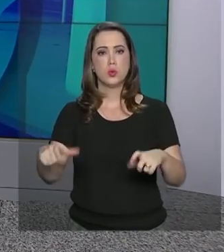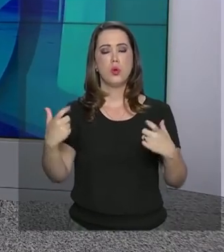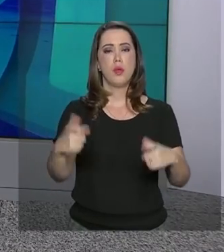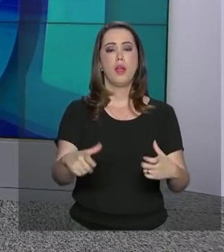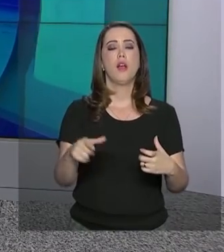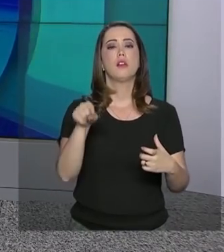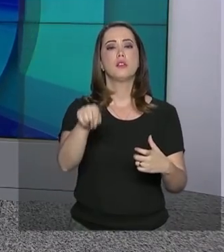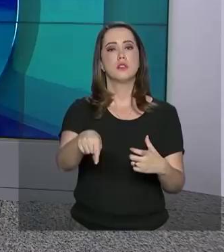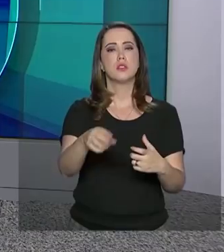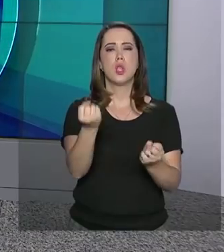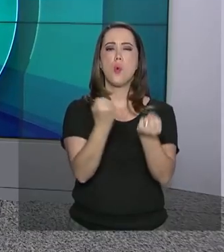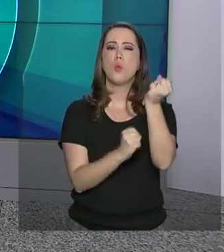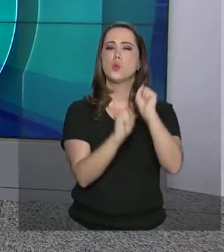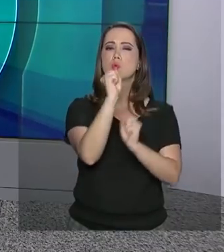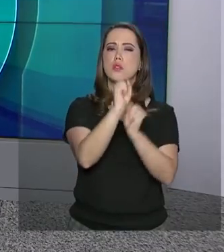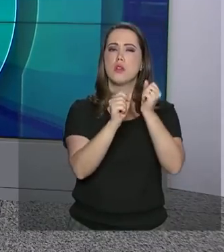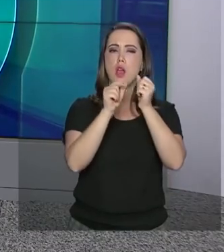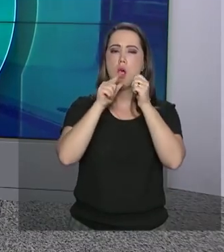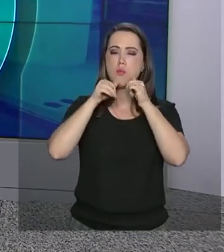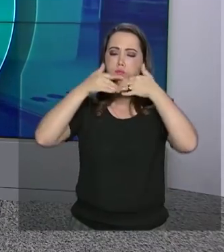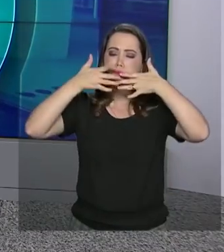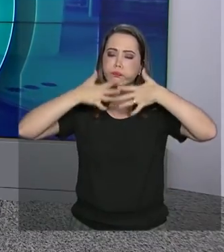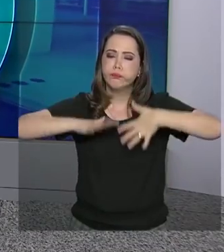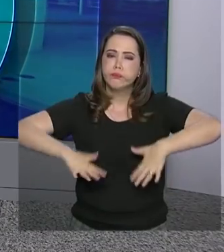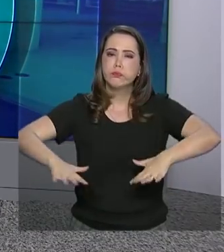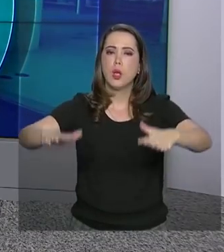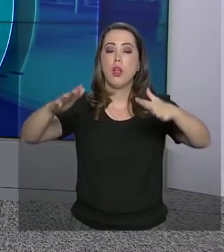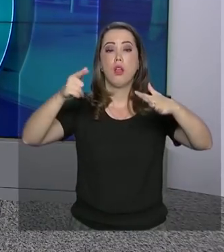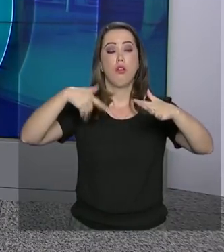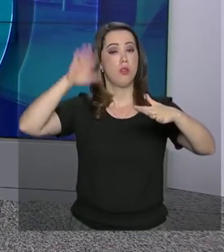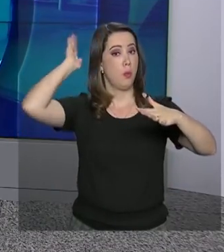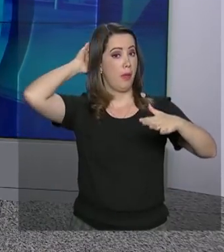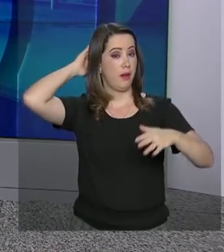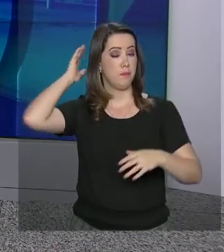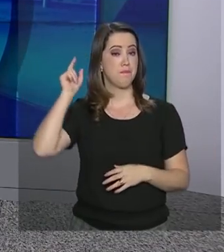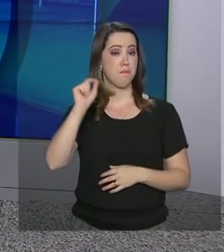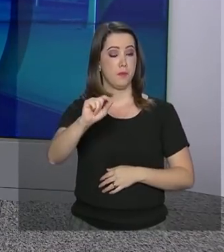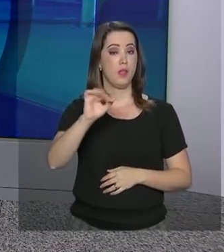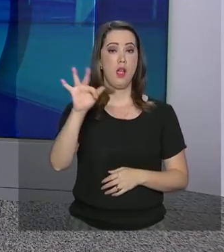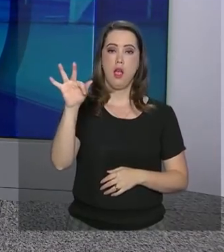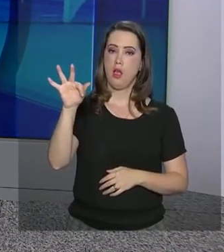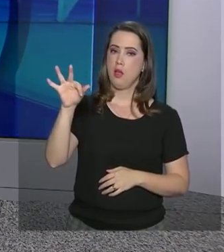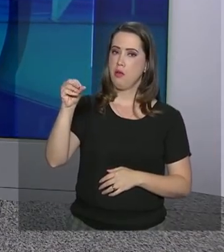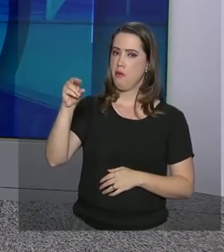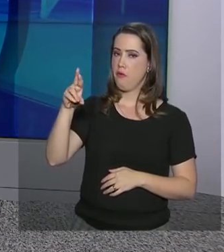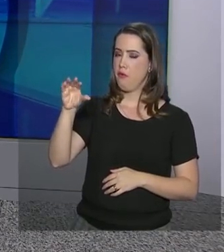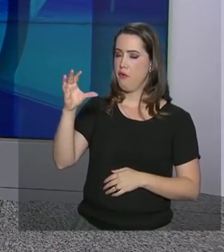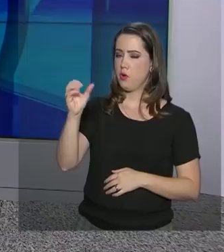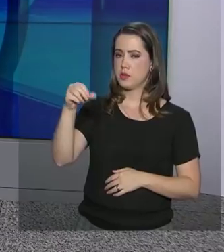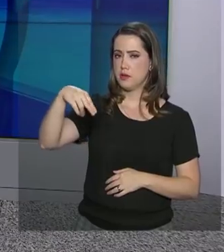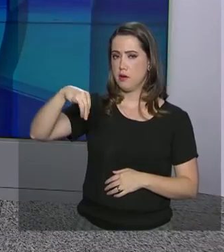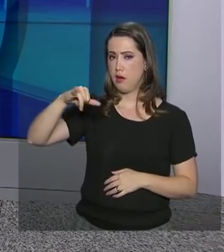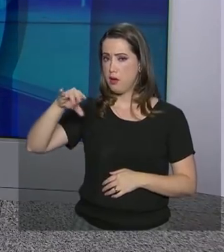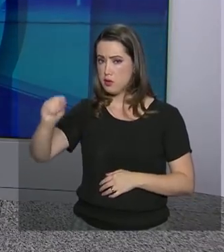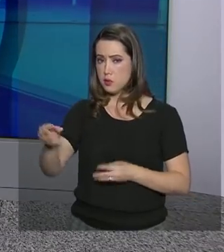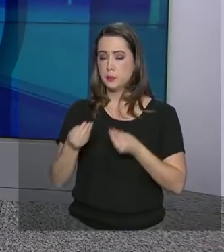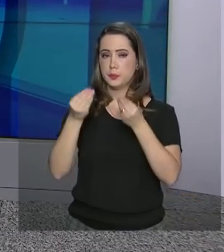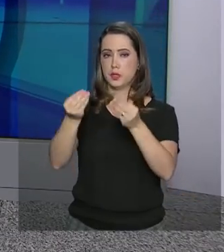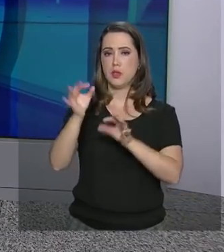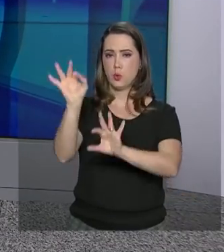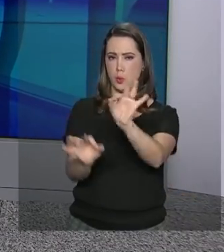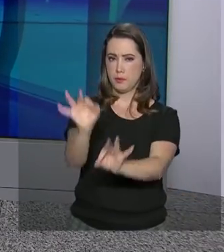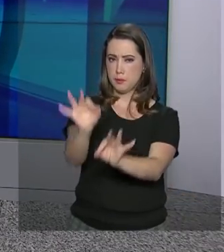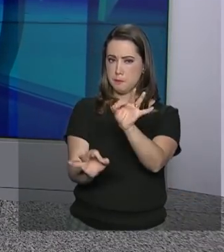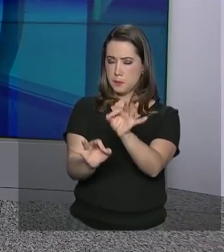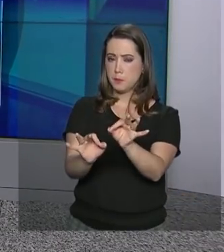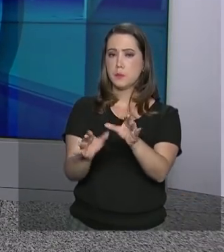obras da usina hidrelétrica de Belo Monte, no estado do Pará. A Força Nacional na região é para garantir a manutenção da ordem pública e